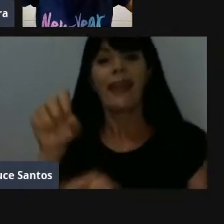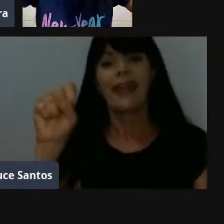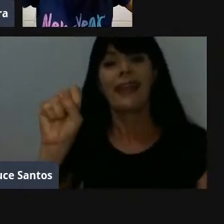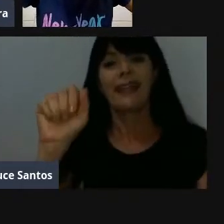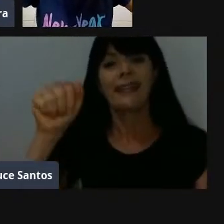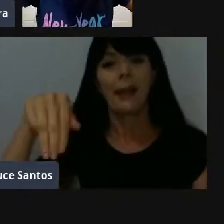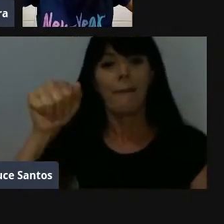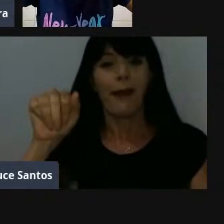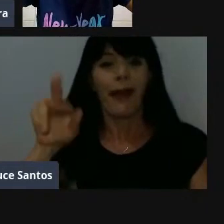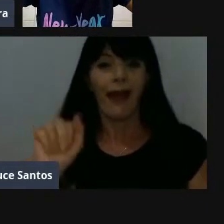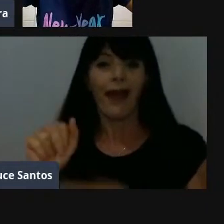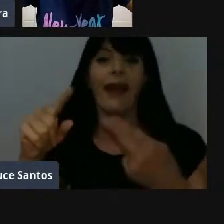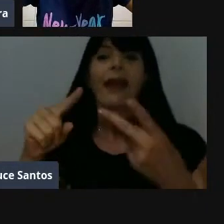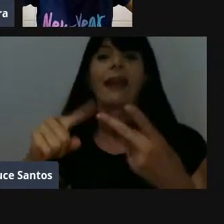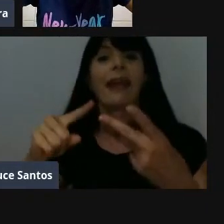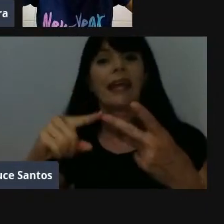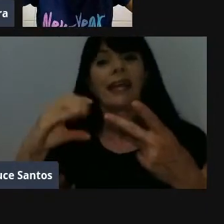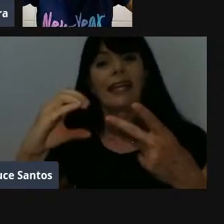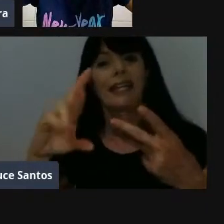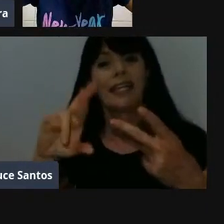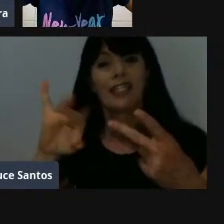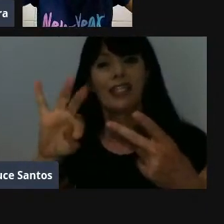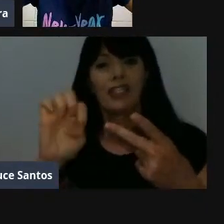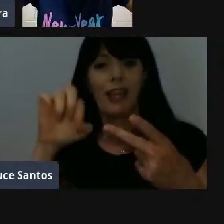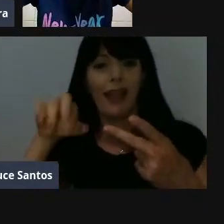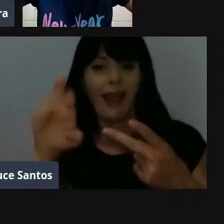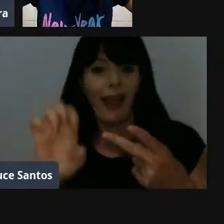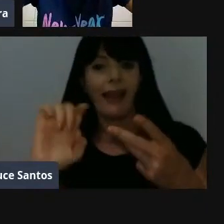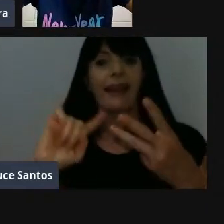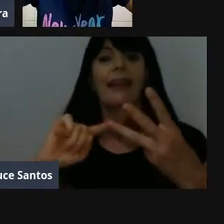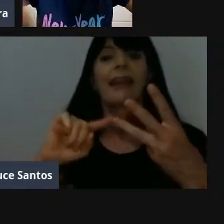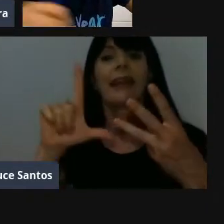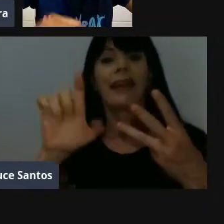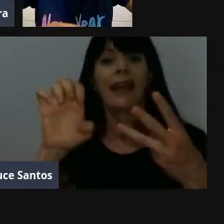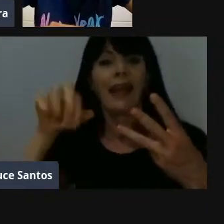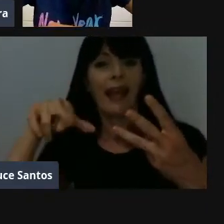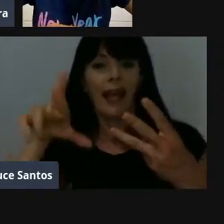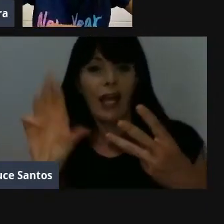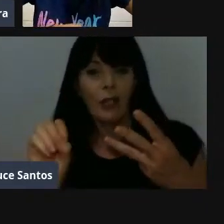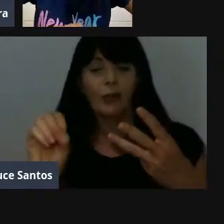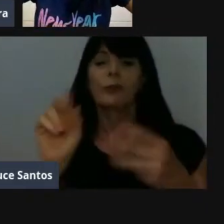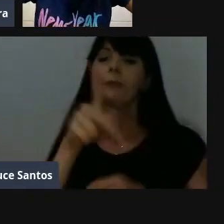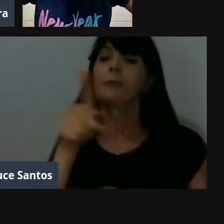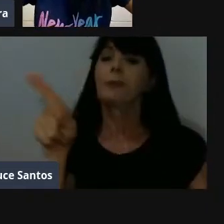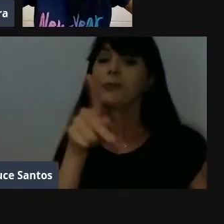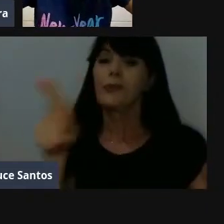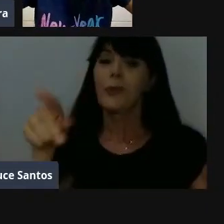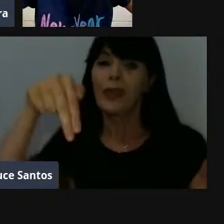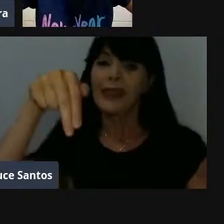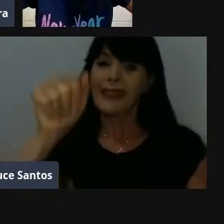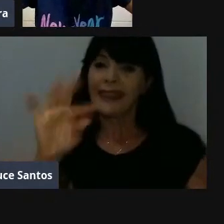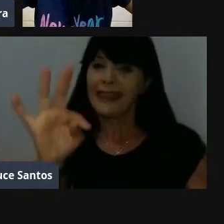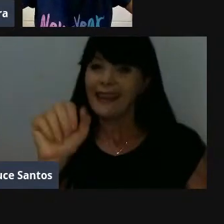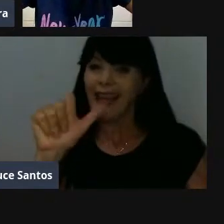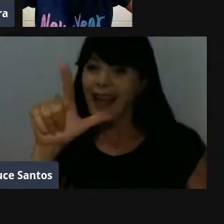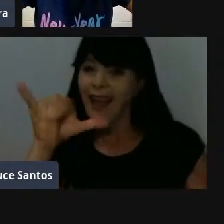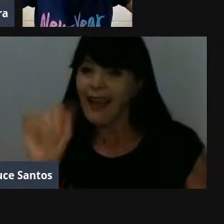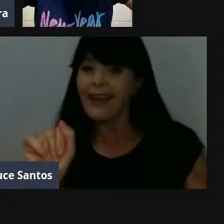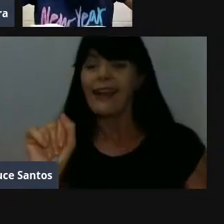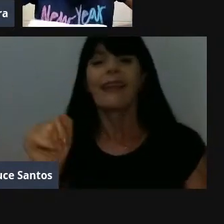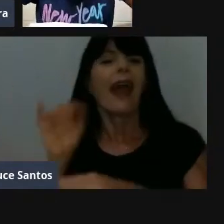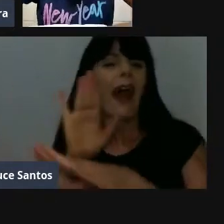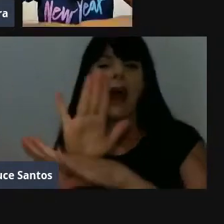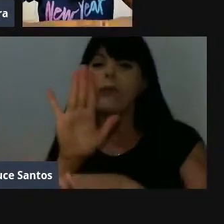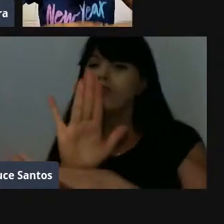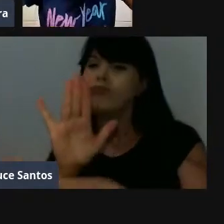Crishella e o Leandro, que vão entrar depois. A professora Natália, que muito contribui para a formação dos